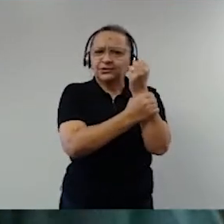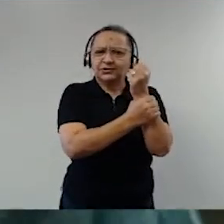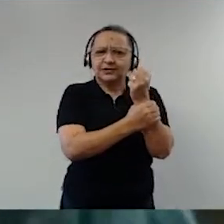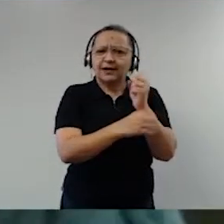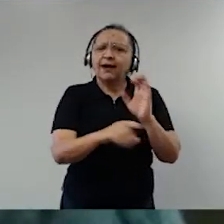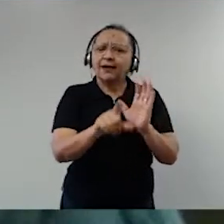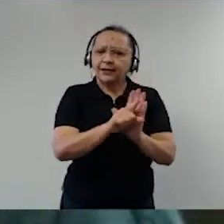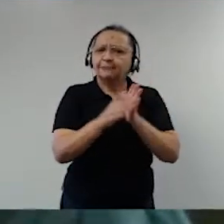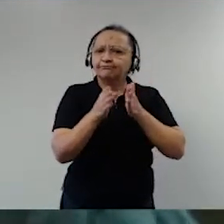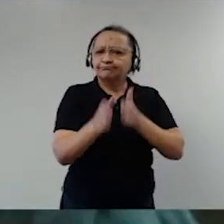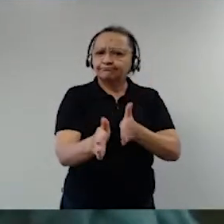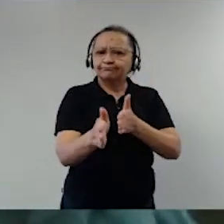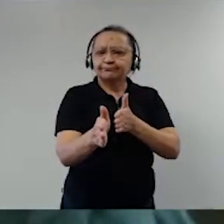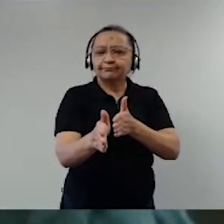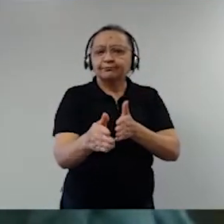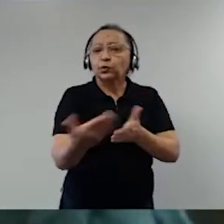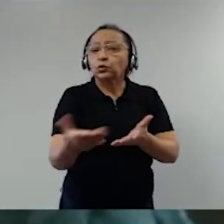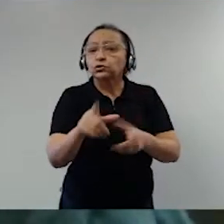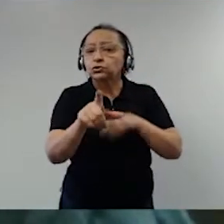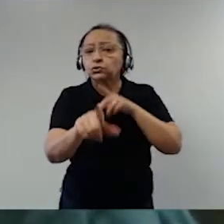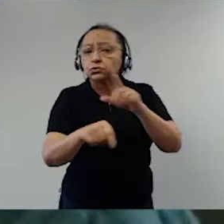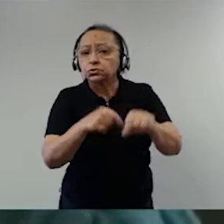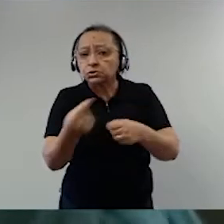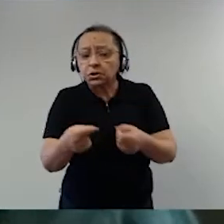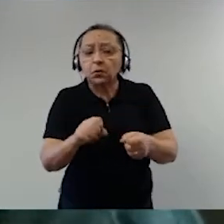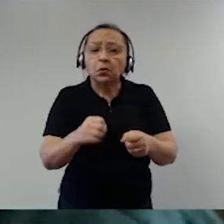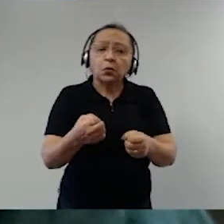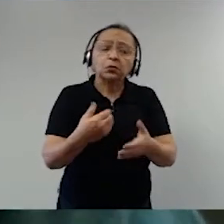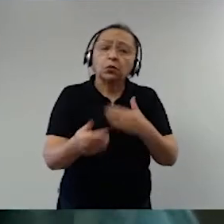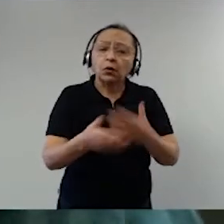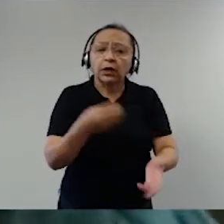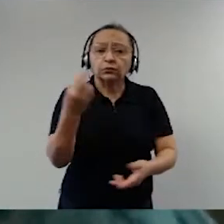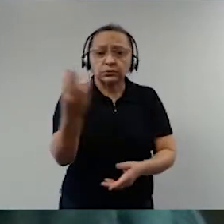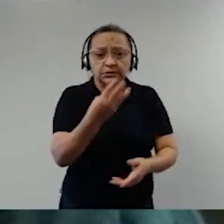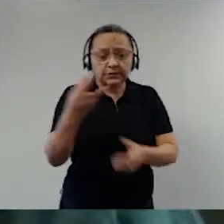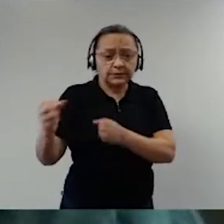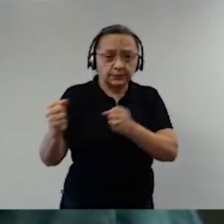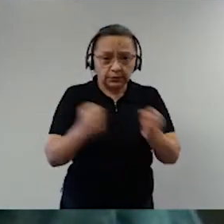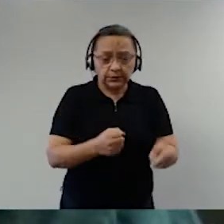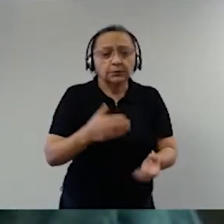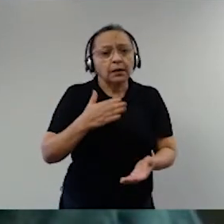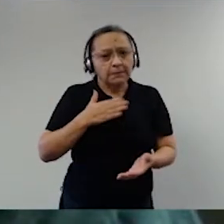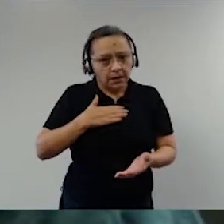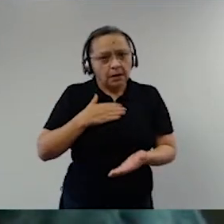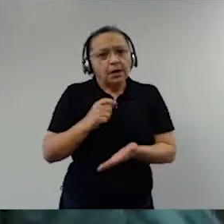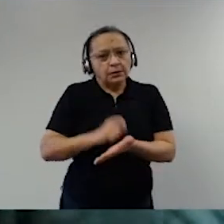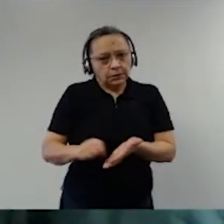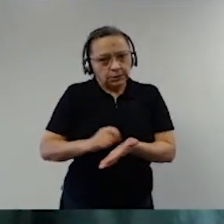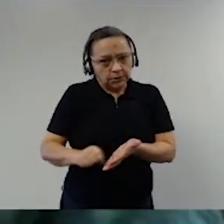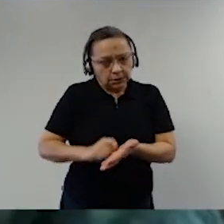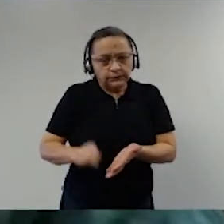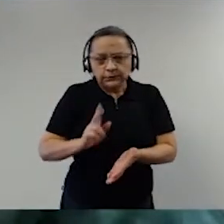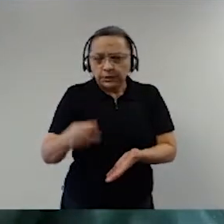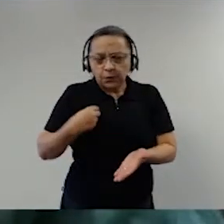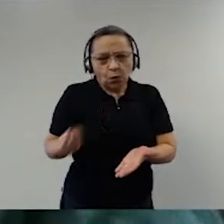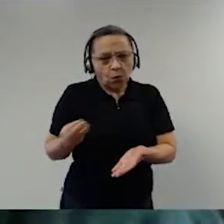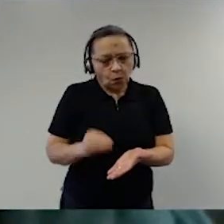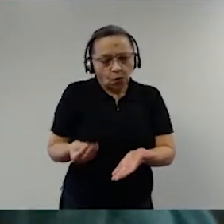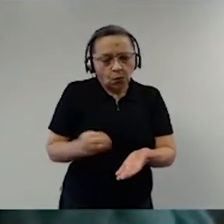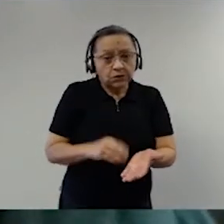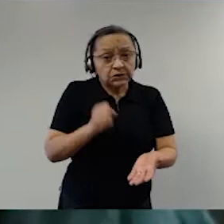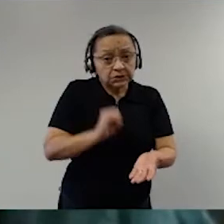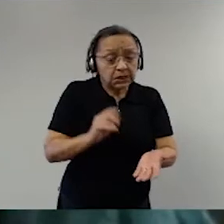por solicitação de qualquer dos poderes. Nos meus escritos, eu sempre disse que se por acaso a